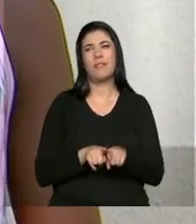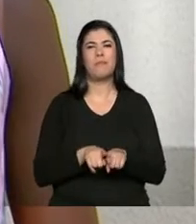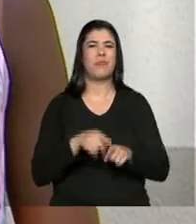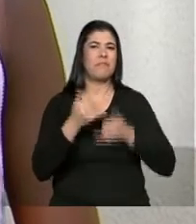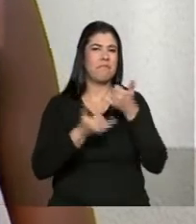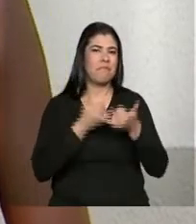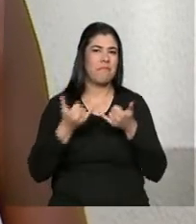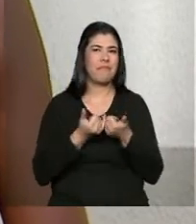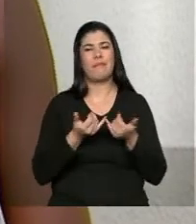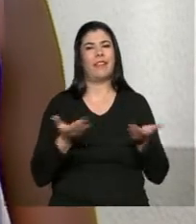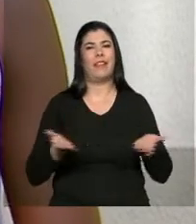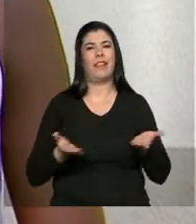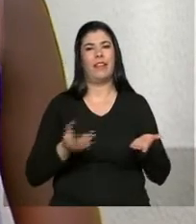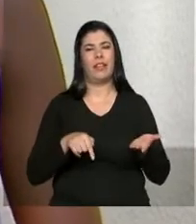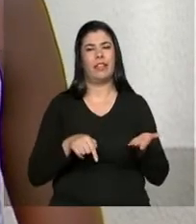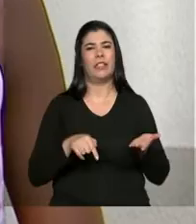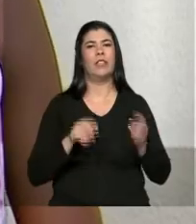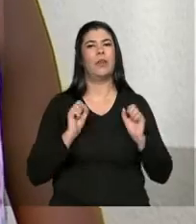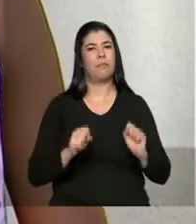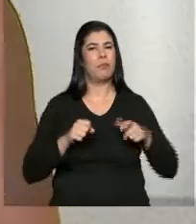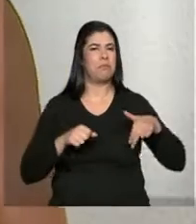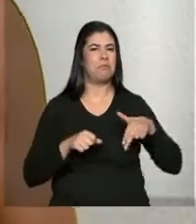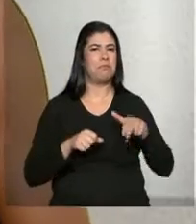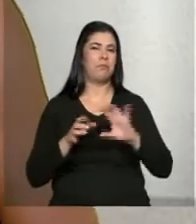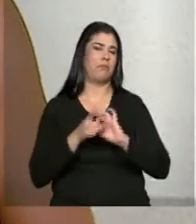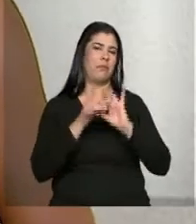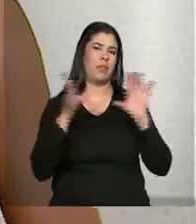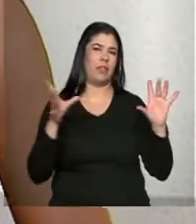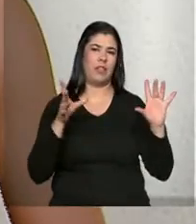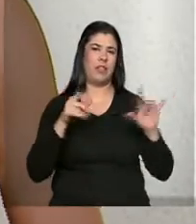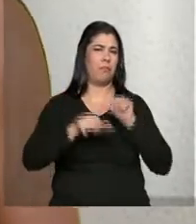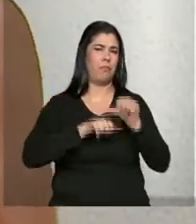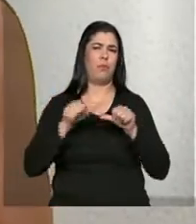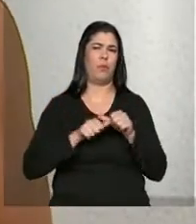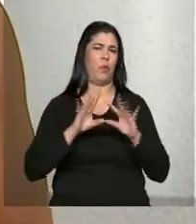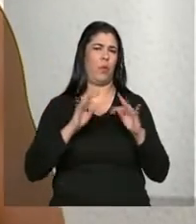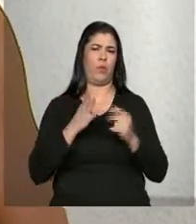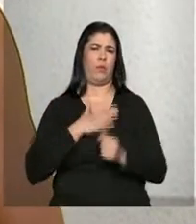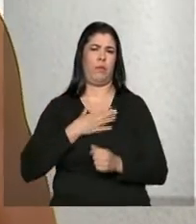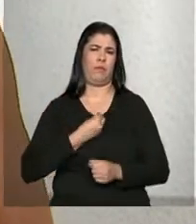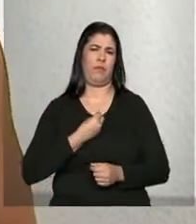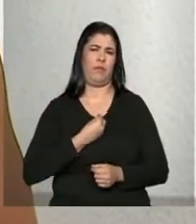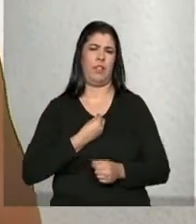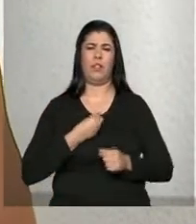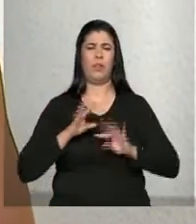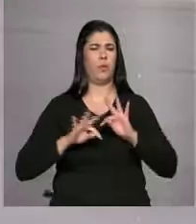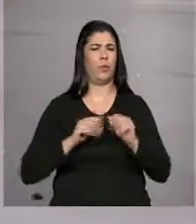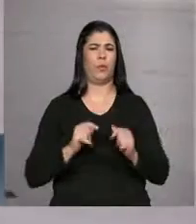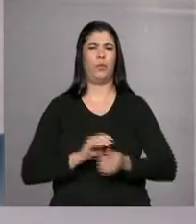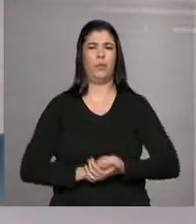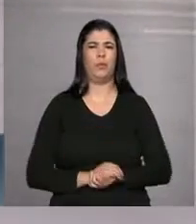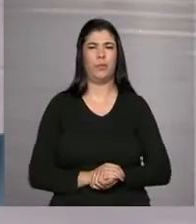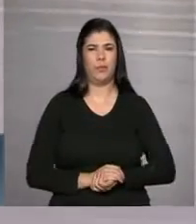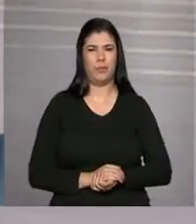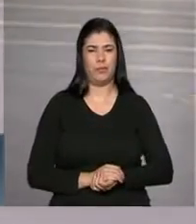E agora aqui, pode andar. Andou tudo. Tudo na minha vida.